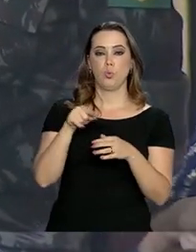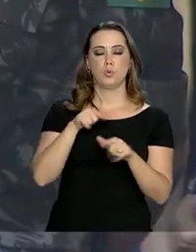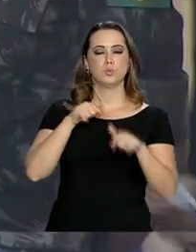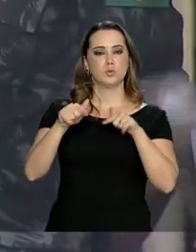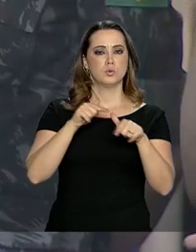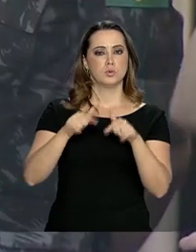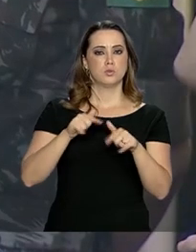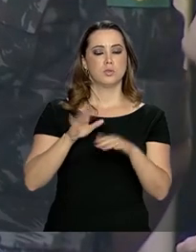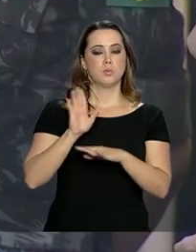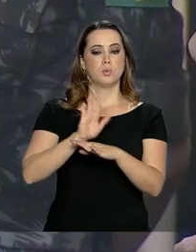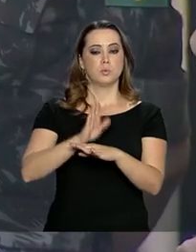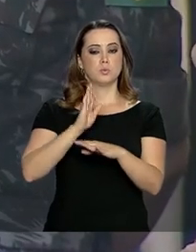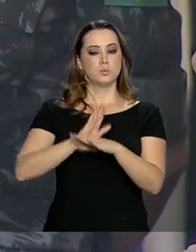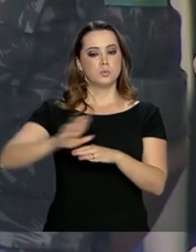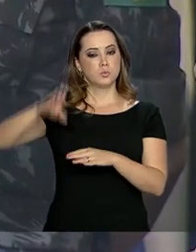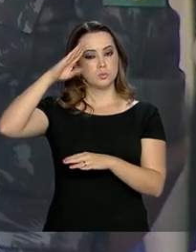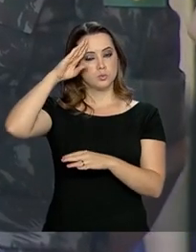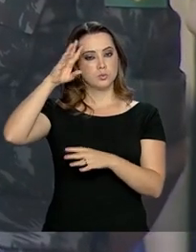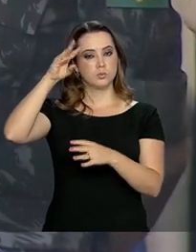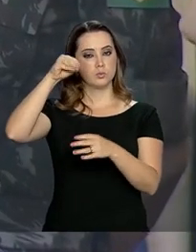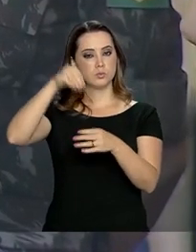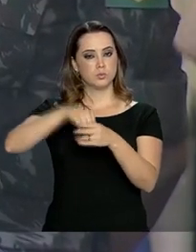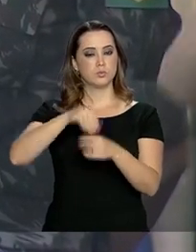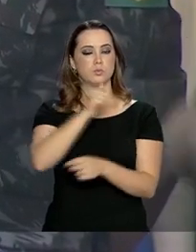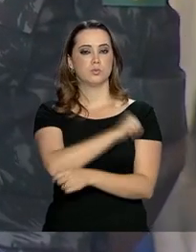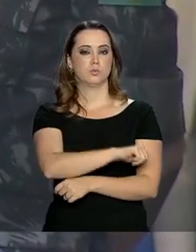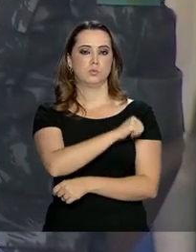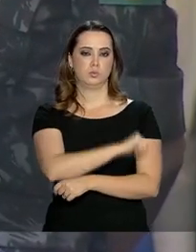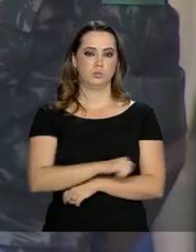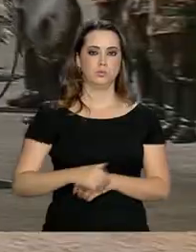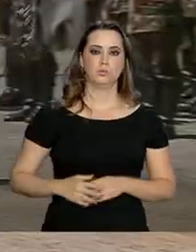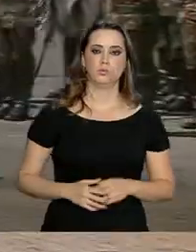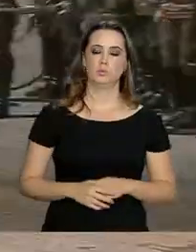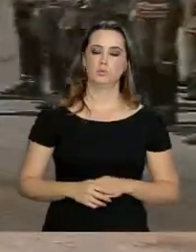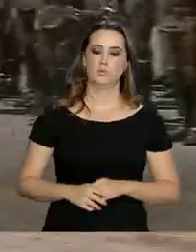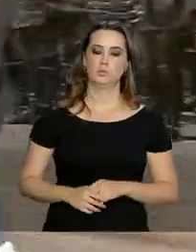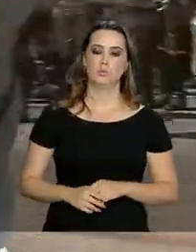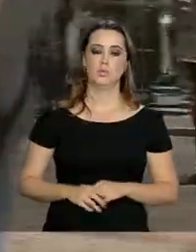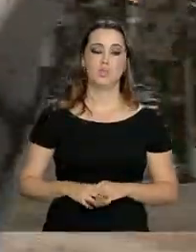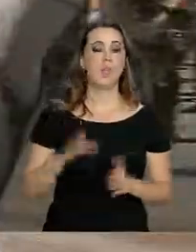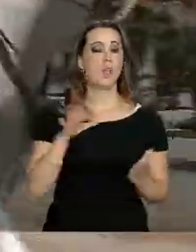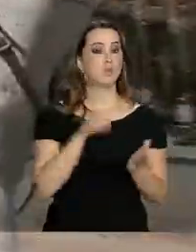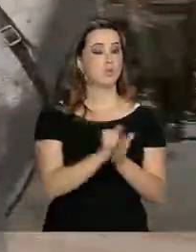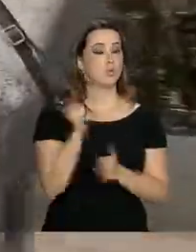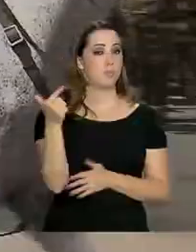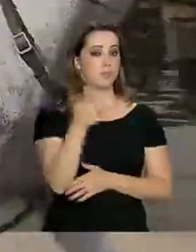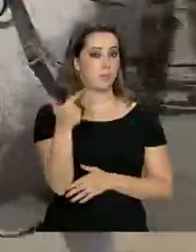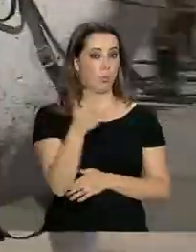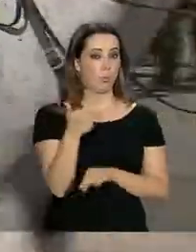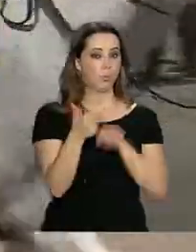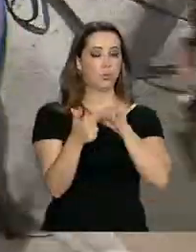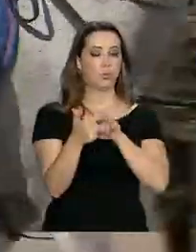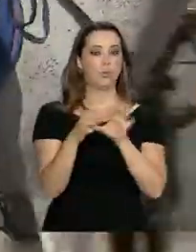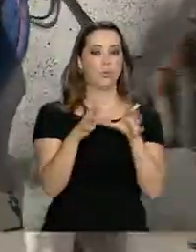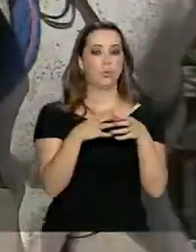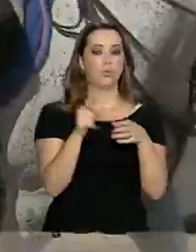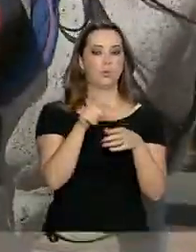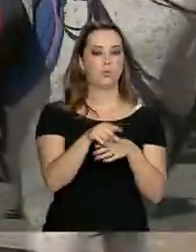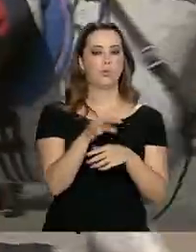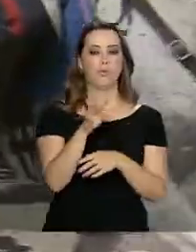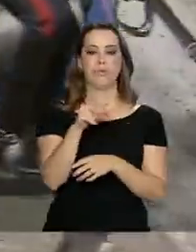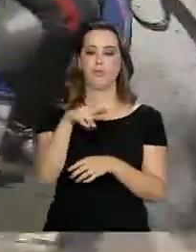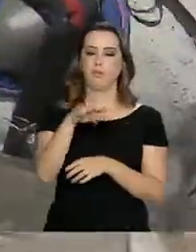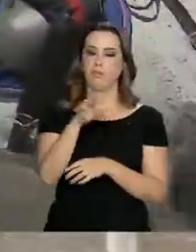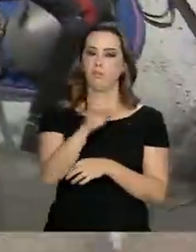operações em apoio à intervenção federal na segurança pública do Rio de Janeiro. Quem assumiu o segundo regimento de cavalaria de guarda foi o